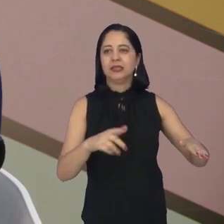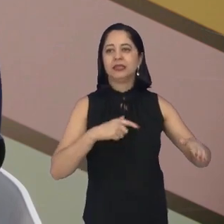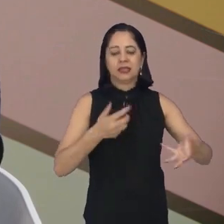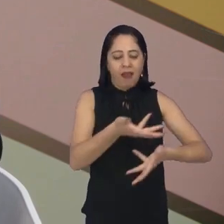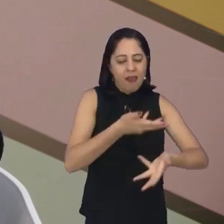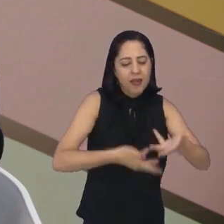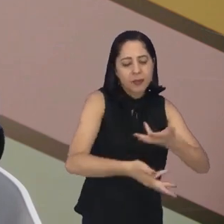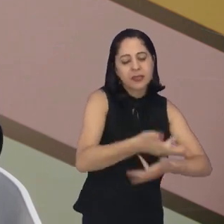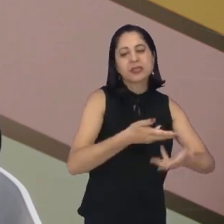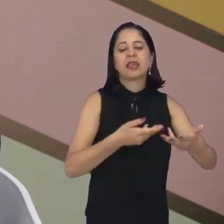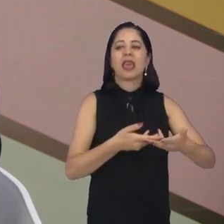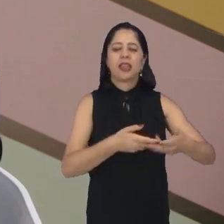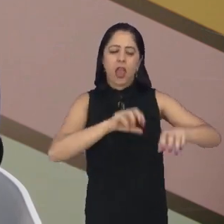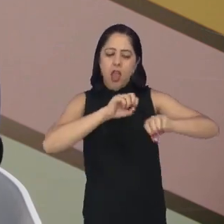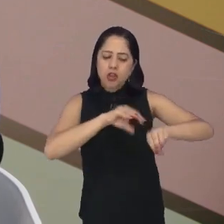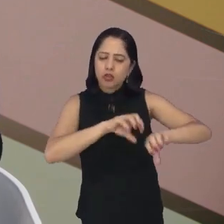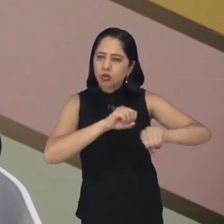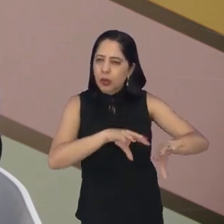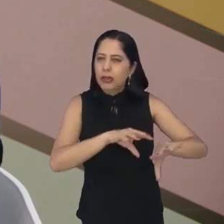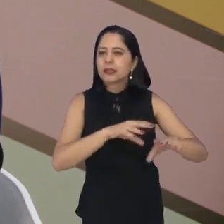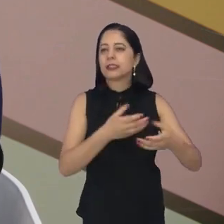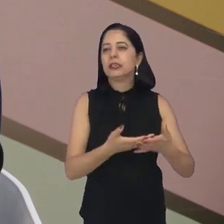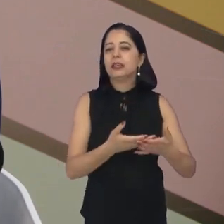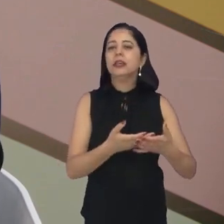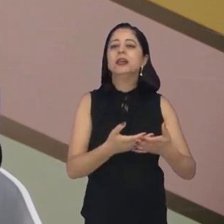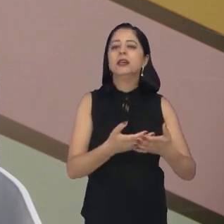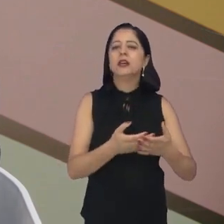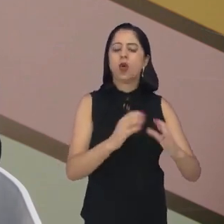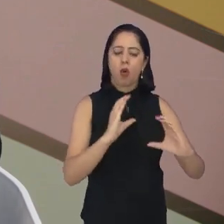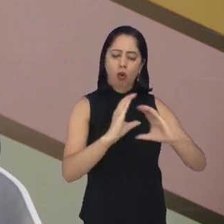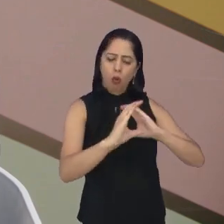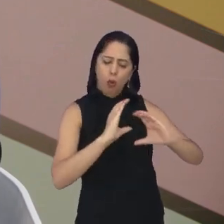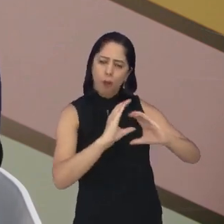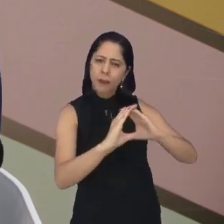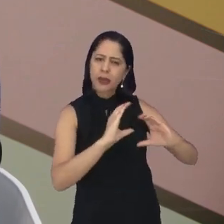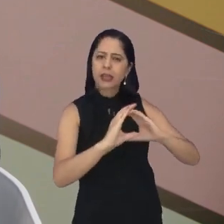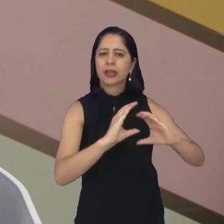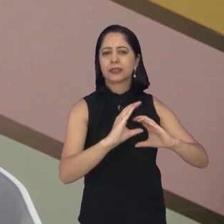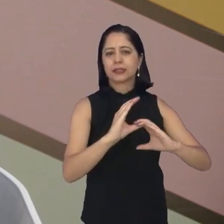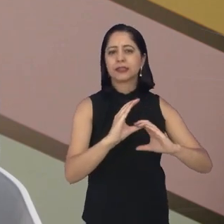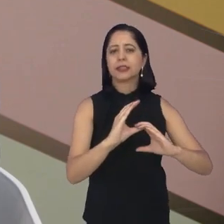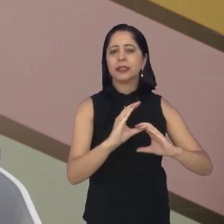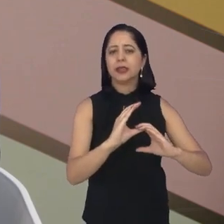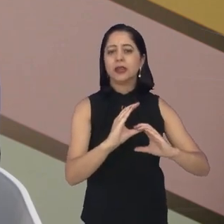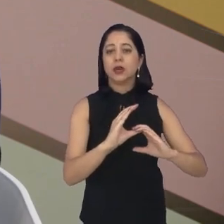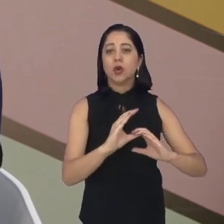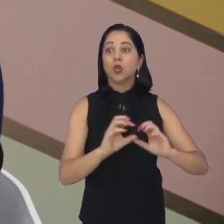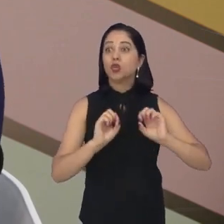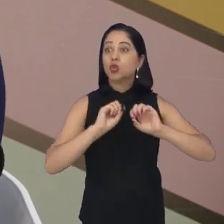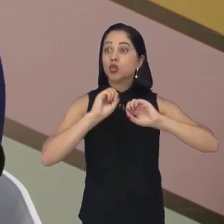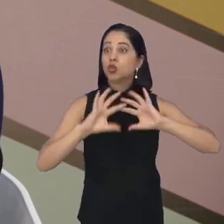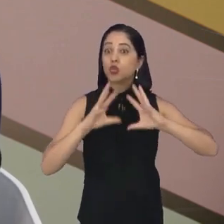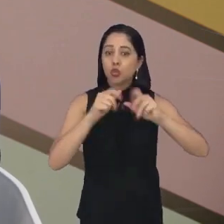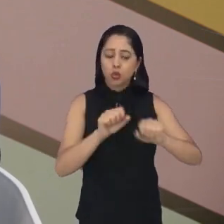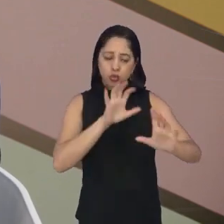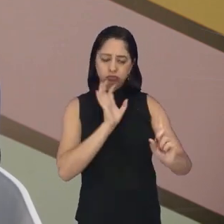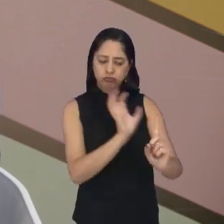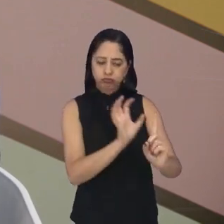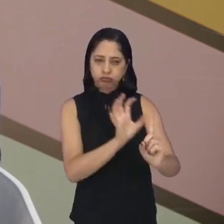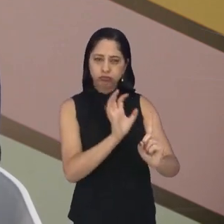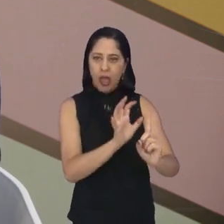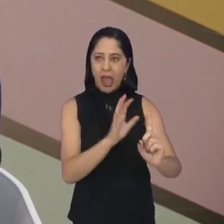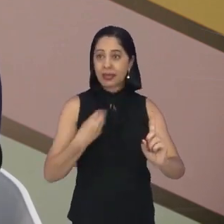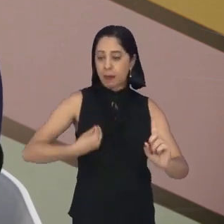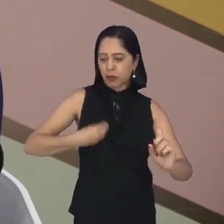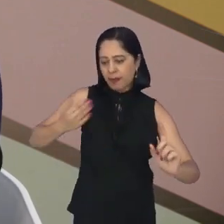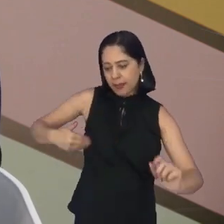relacionamentos, a maneira que eu me relaciono, que eu me comunico com o meu filho, com os meus alunos, isso vai perpetuar na vida adulta. A vida